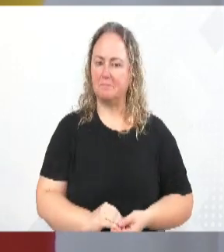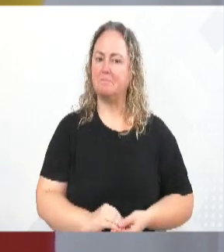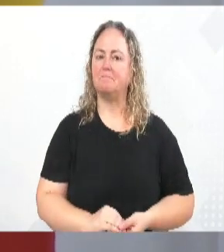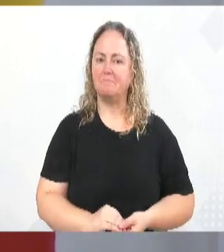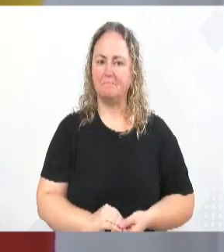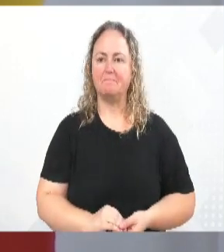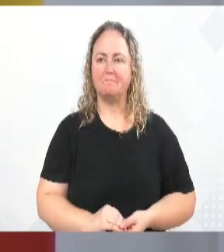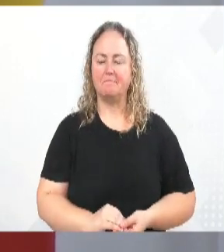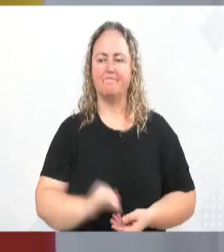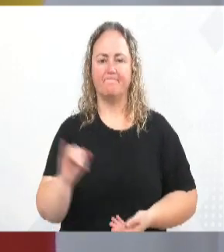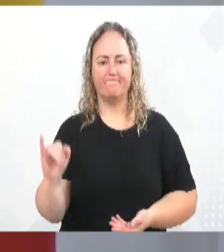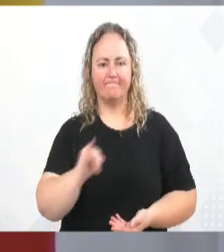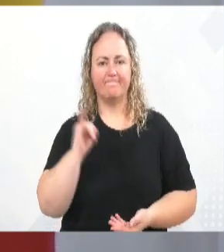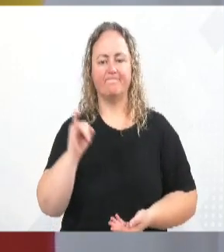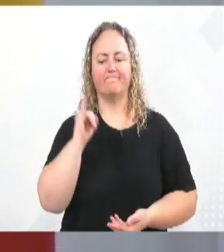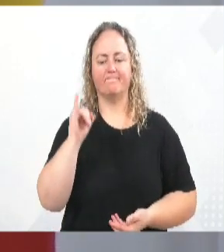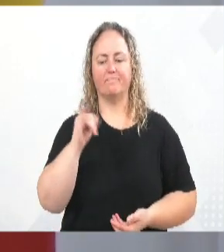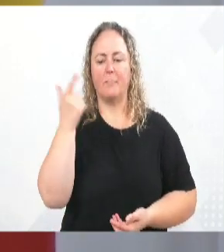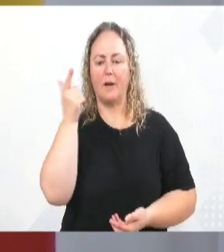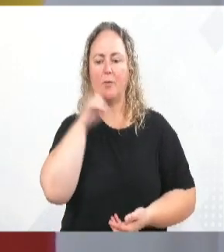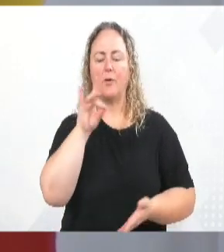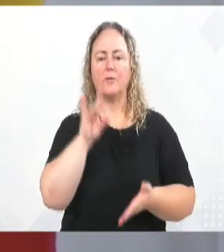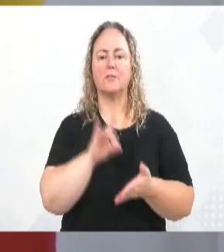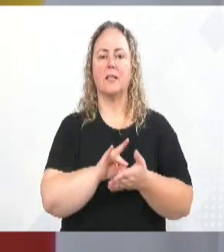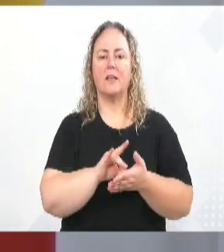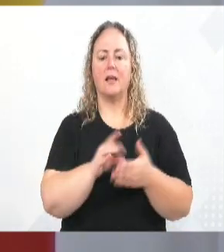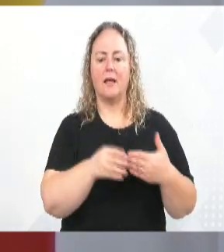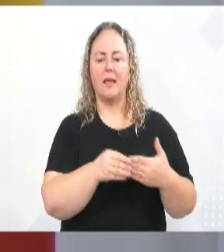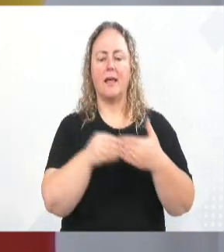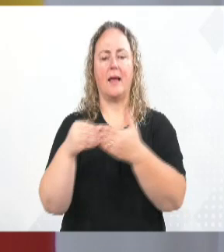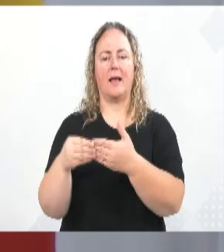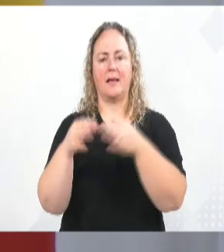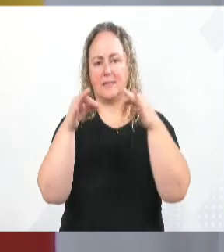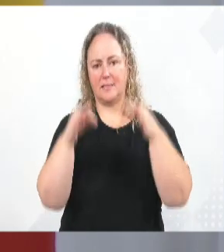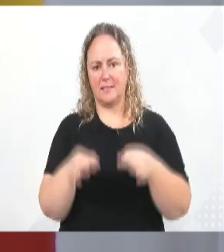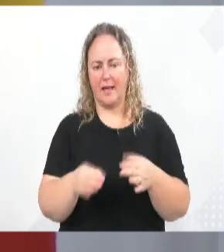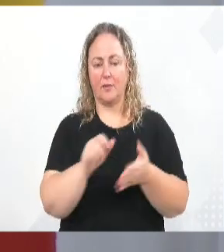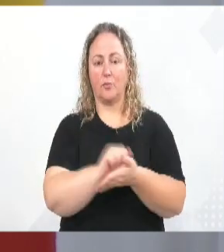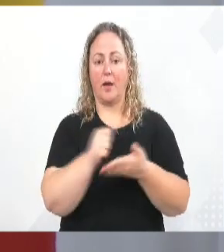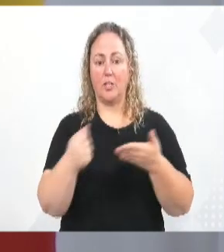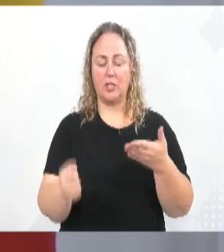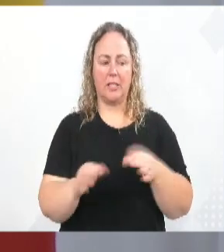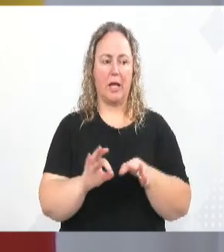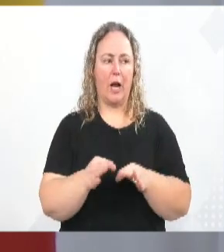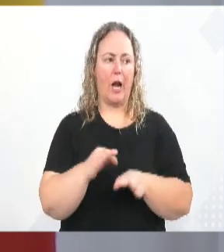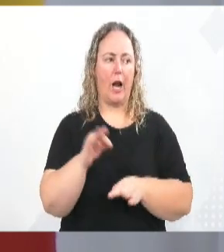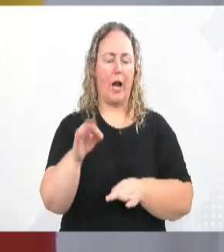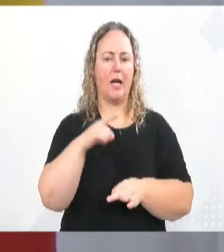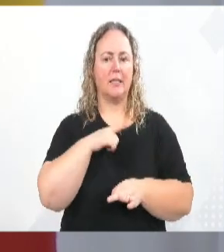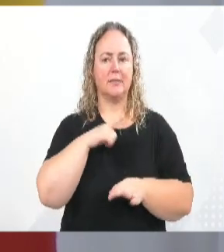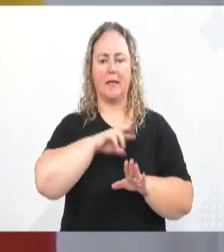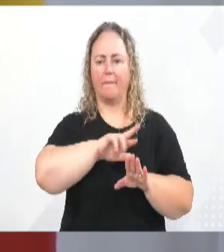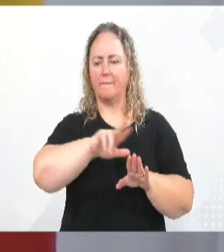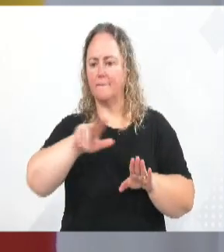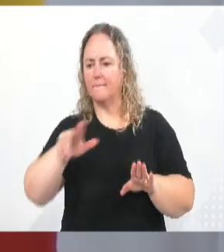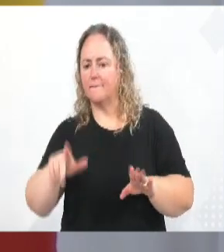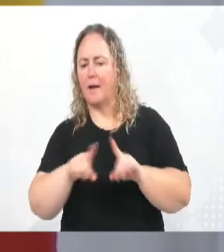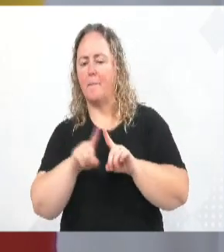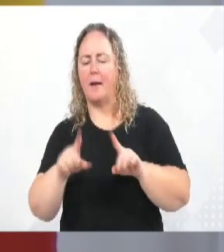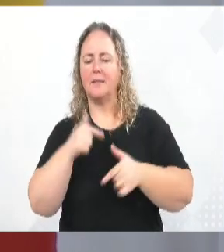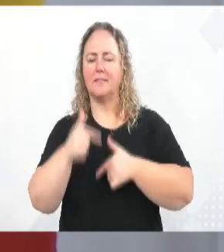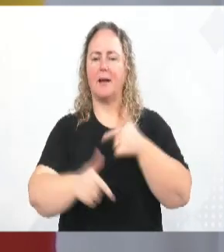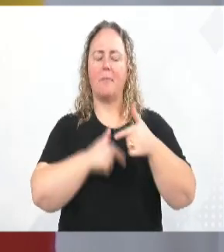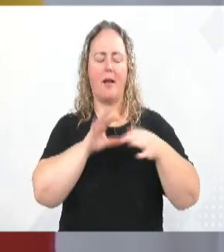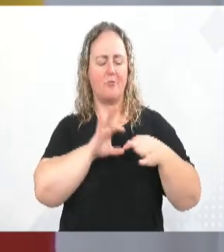importante para que a gente dê os devidos encaminhamentos e a nossa agenda muito extensa aí, fazendo com muito coração e com muita